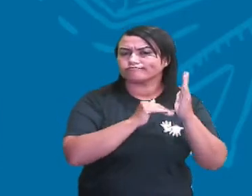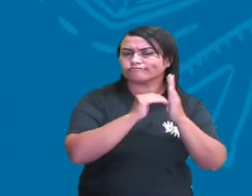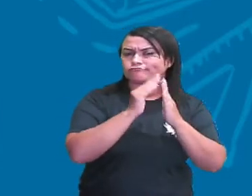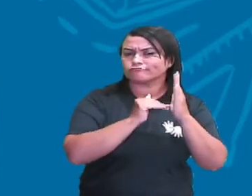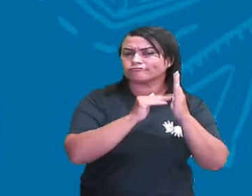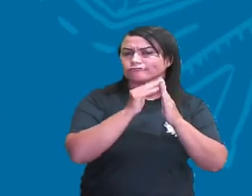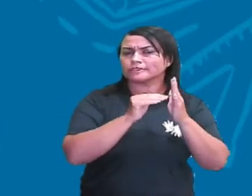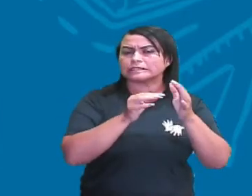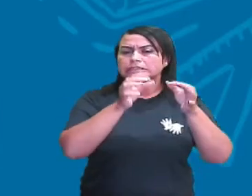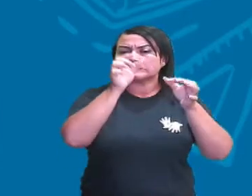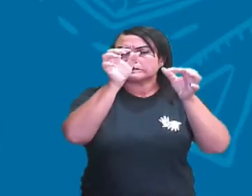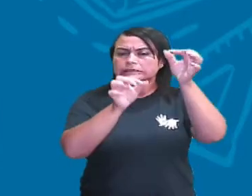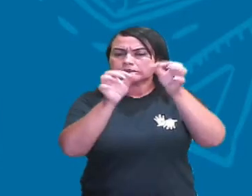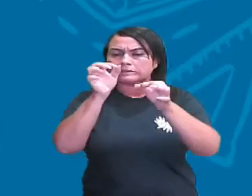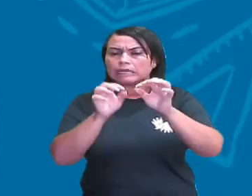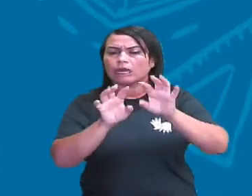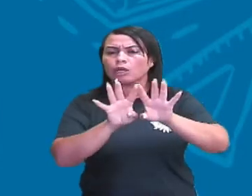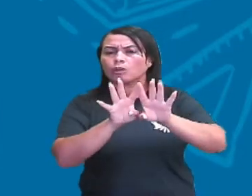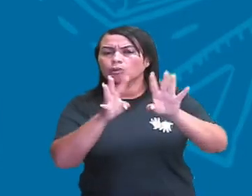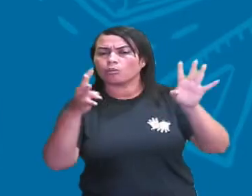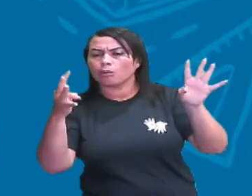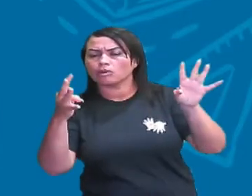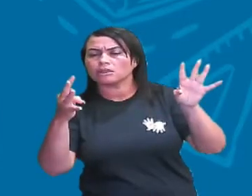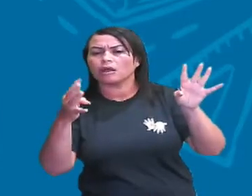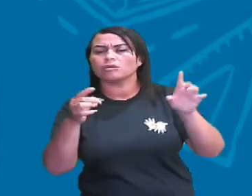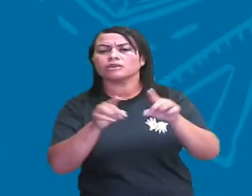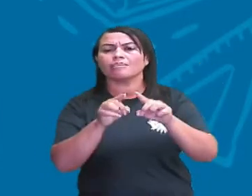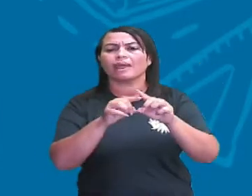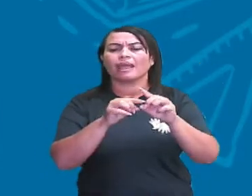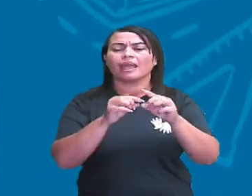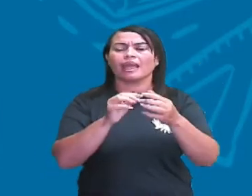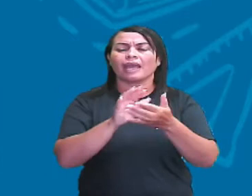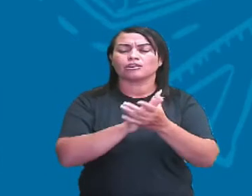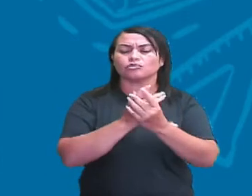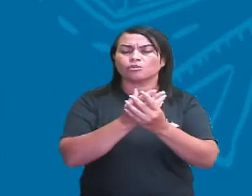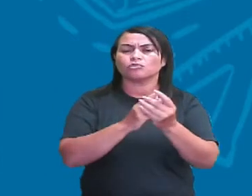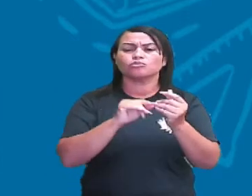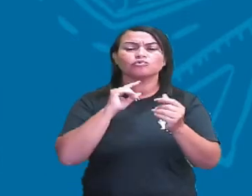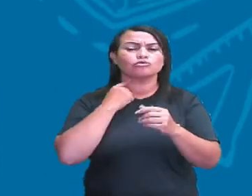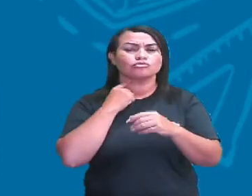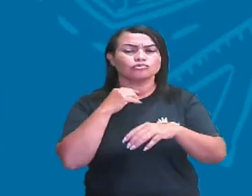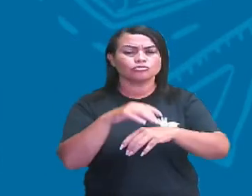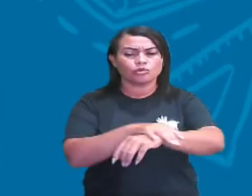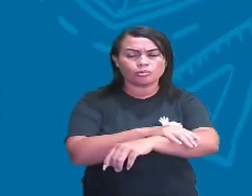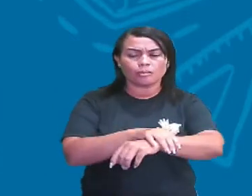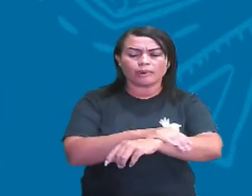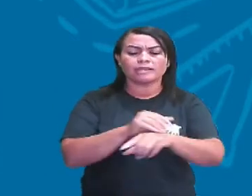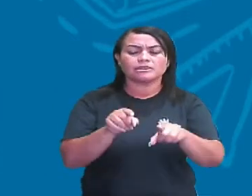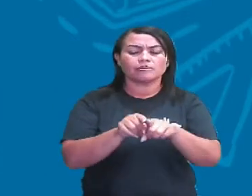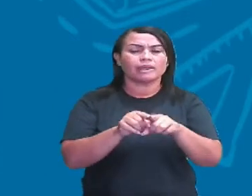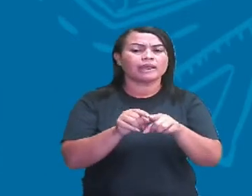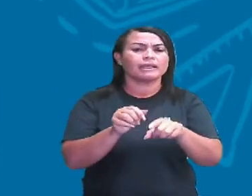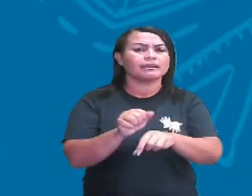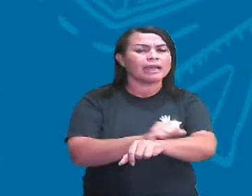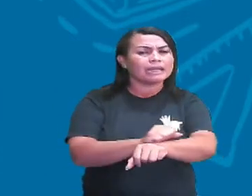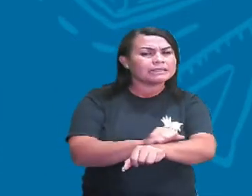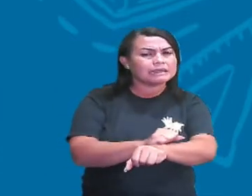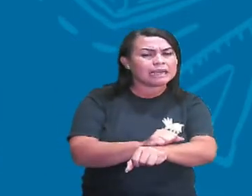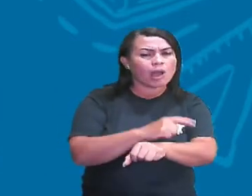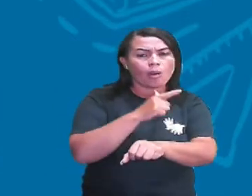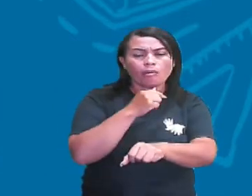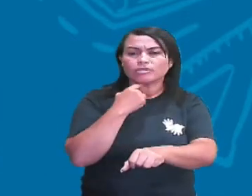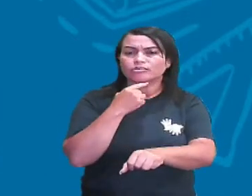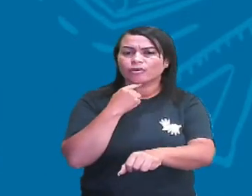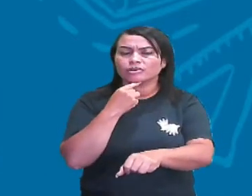grade de casa, o portão, ou então pintando a parede, aí melou as mãos de tinta, os braços, os pés de tinta, vai querer tirar com água e não